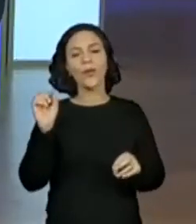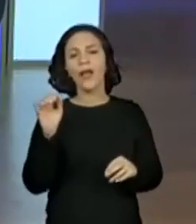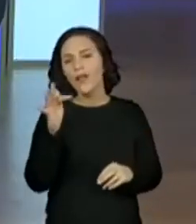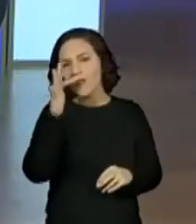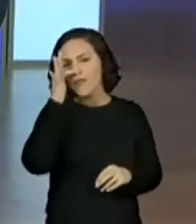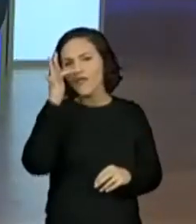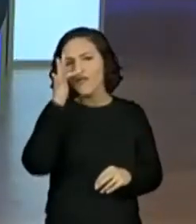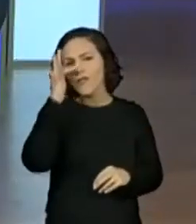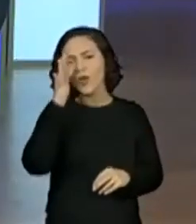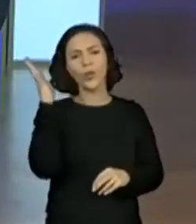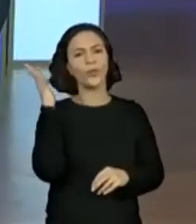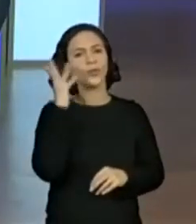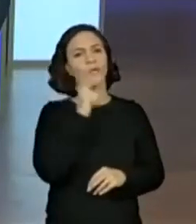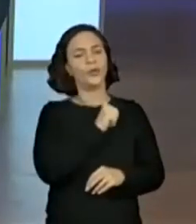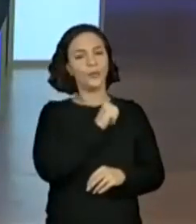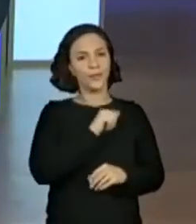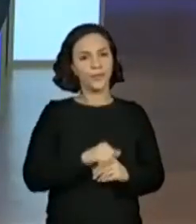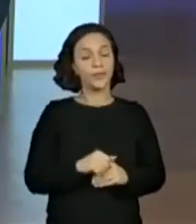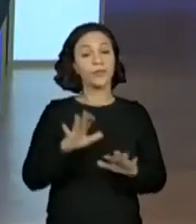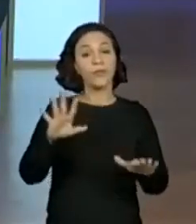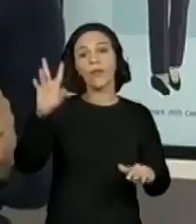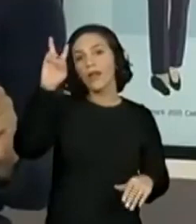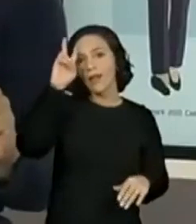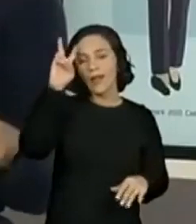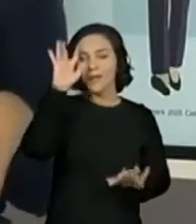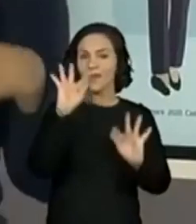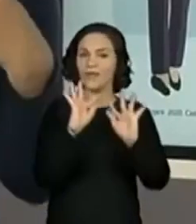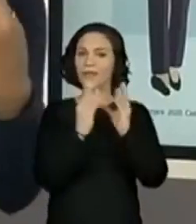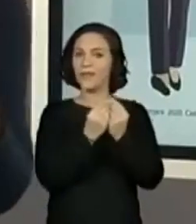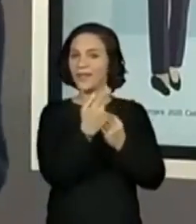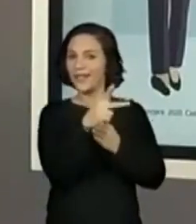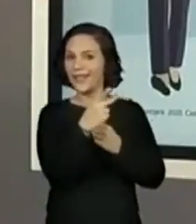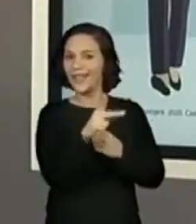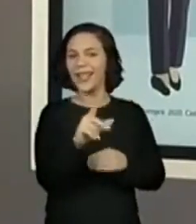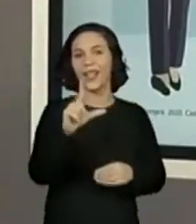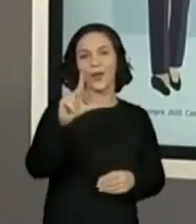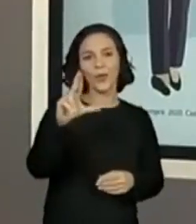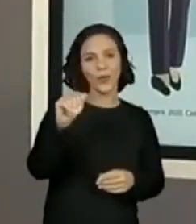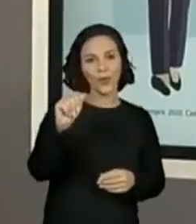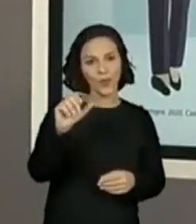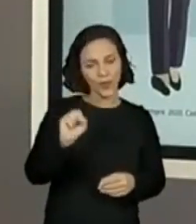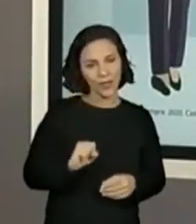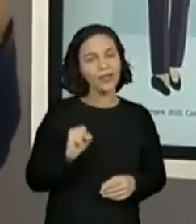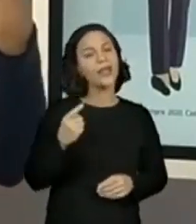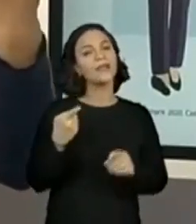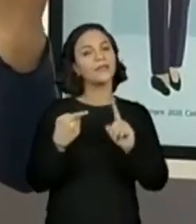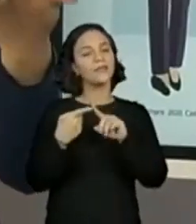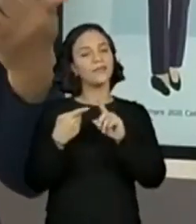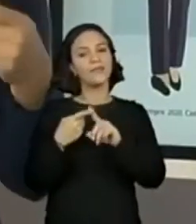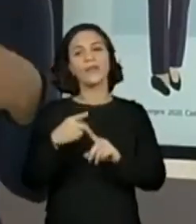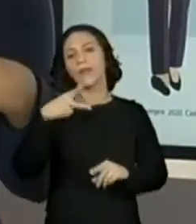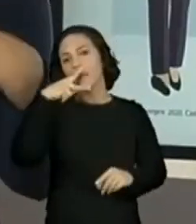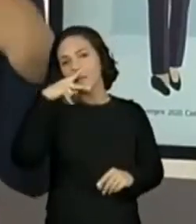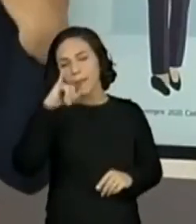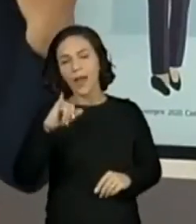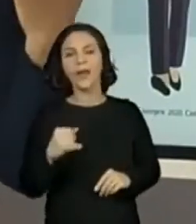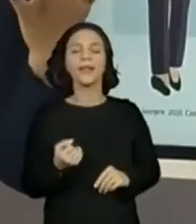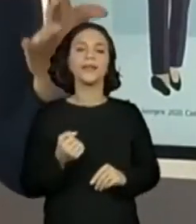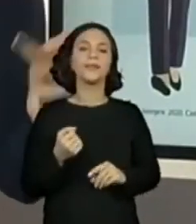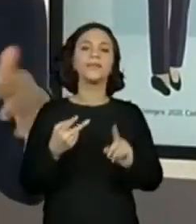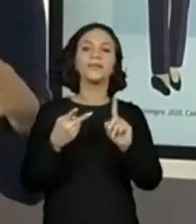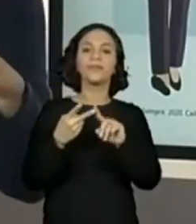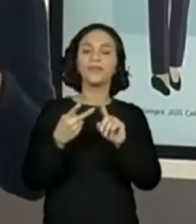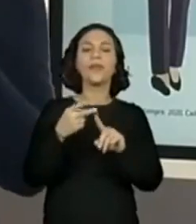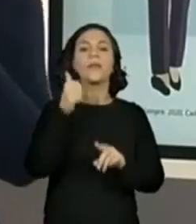Flores. Exato. Lembrando um pouquinho ali da família do Lucas, nós tínhamos, né? O papai, a Adriana, a